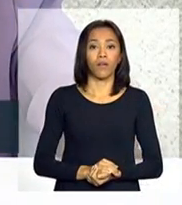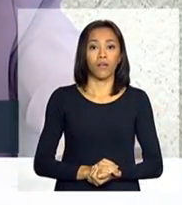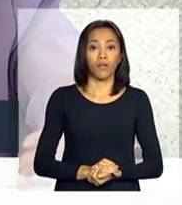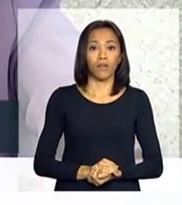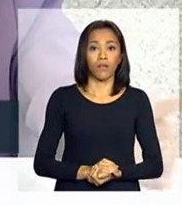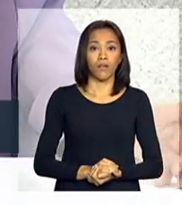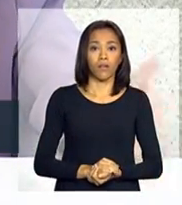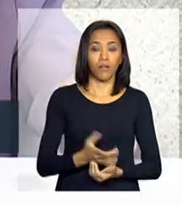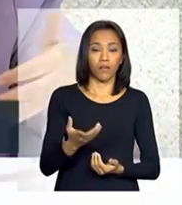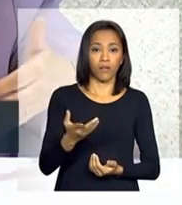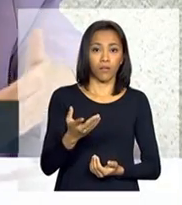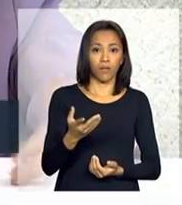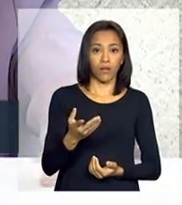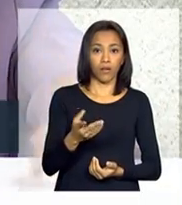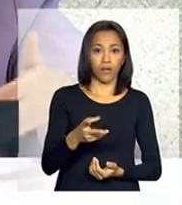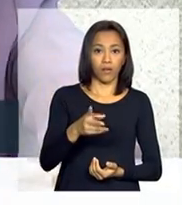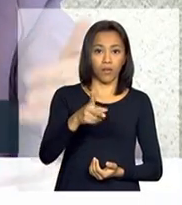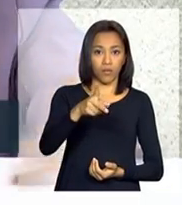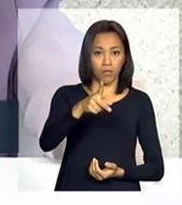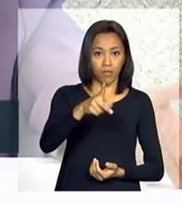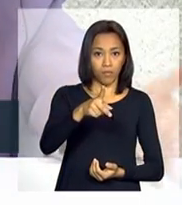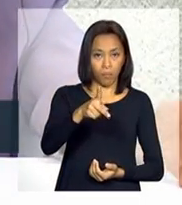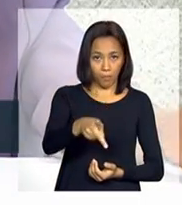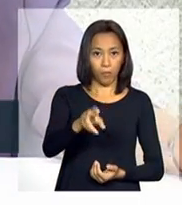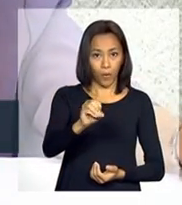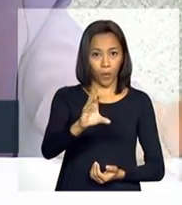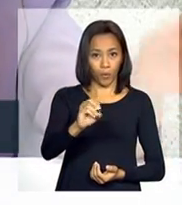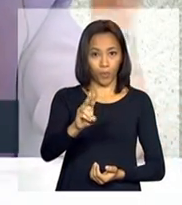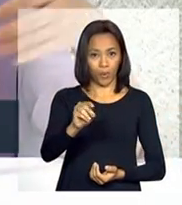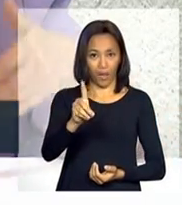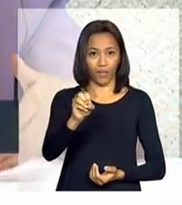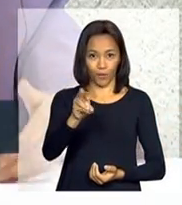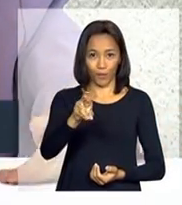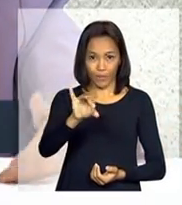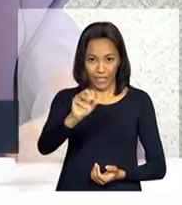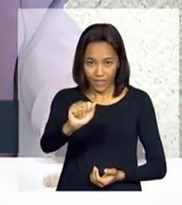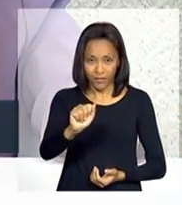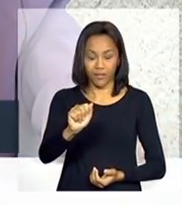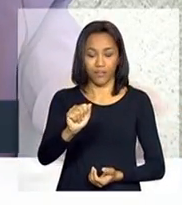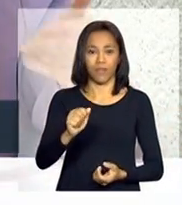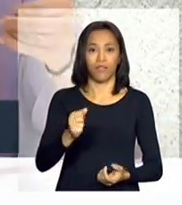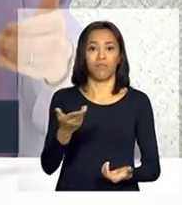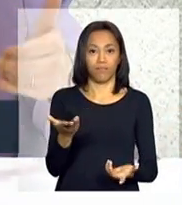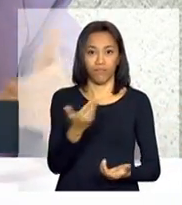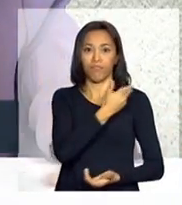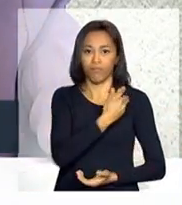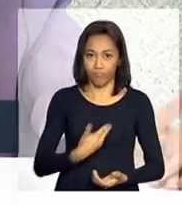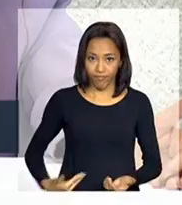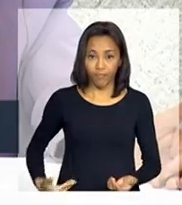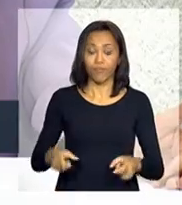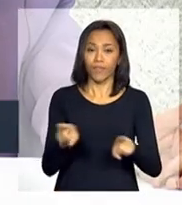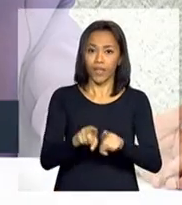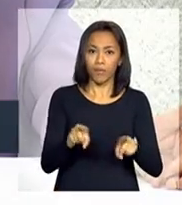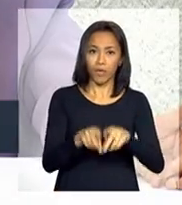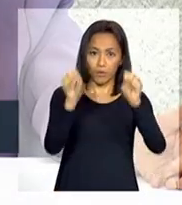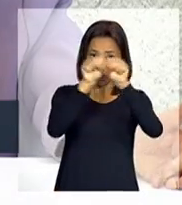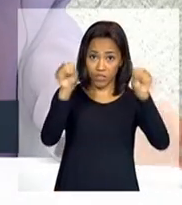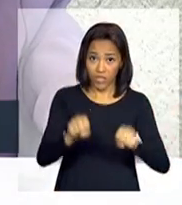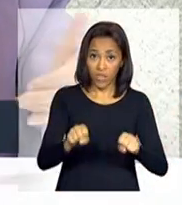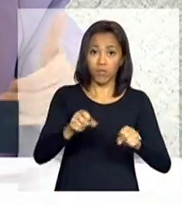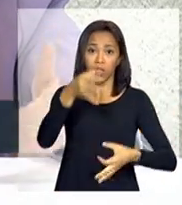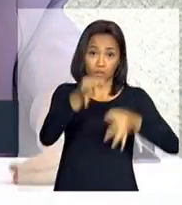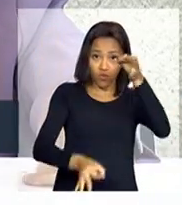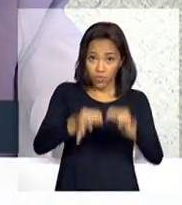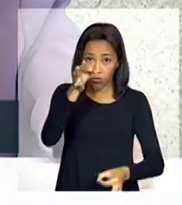procuradoria e pública, com o sistema da justiça